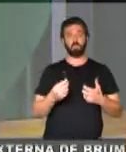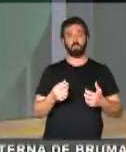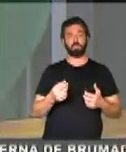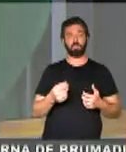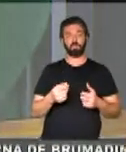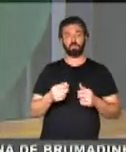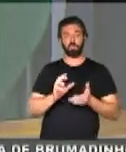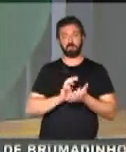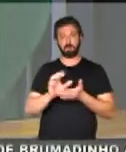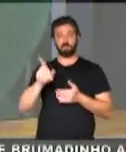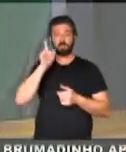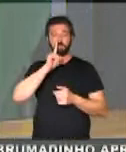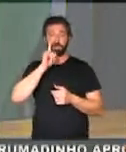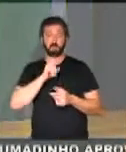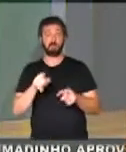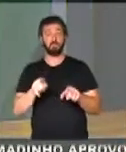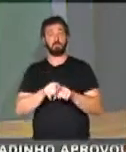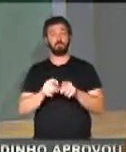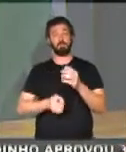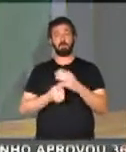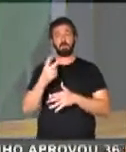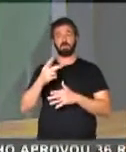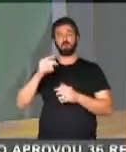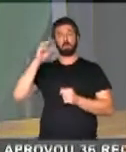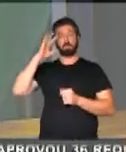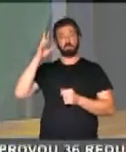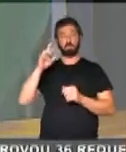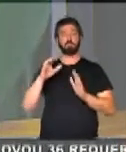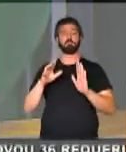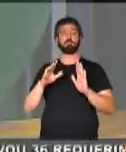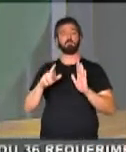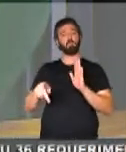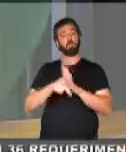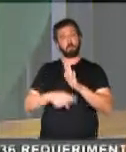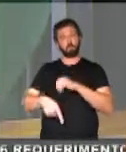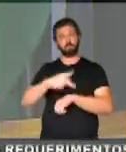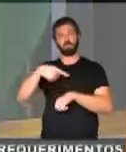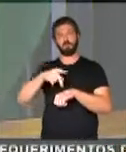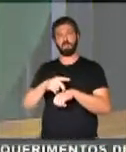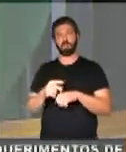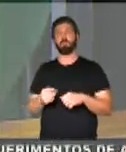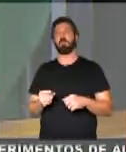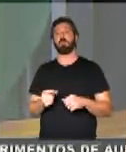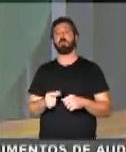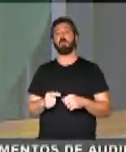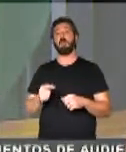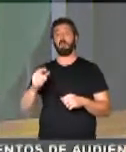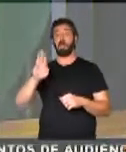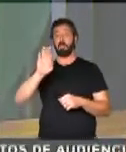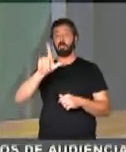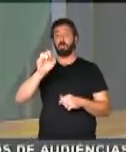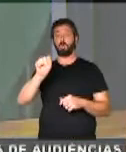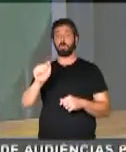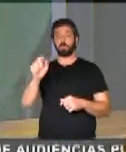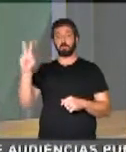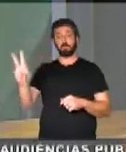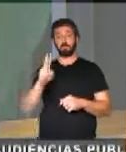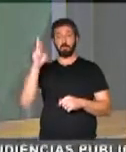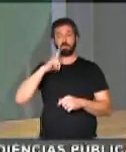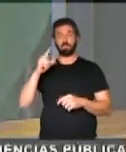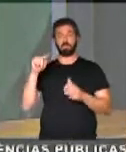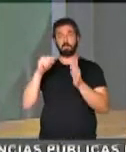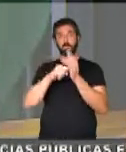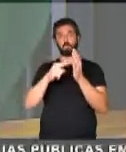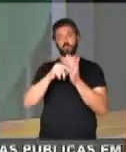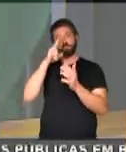muitos investidores americanos e criou uma expectativa positiva em relação ao nosso país a ponto da Bolsa de Valores atingir uma